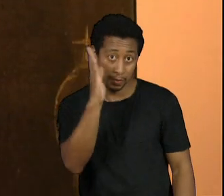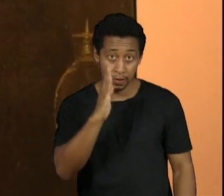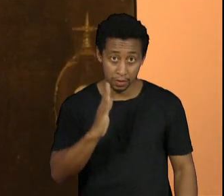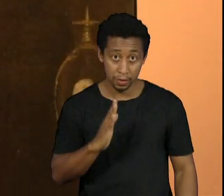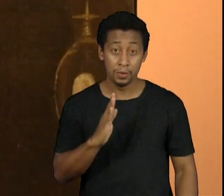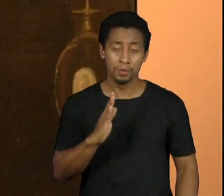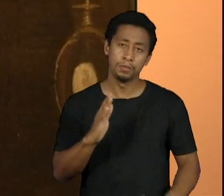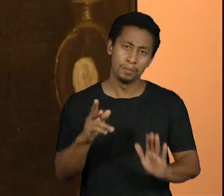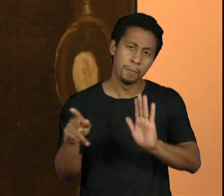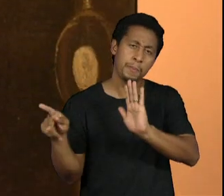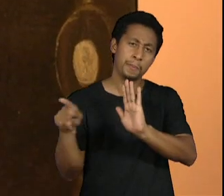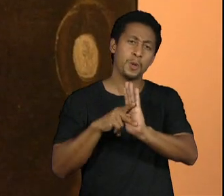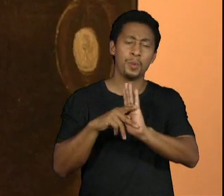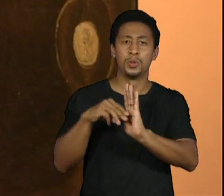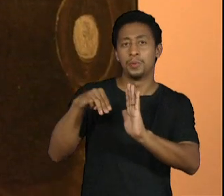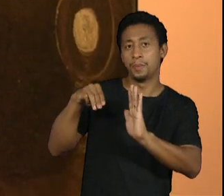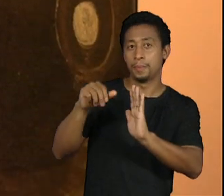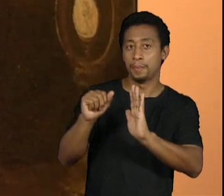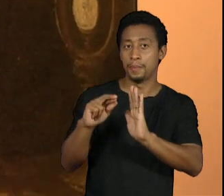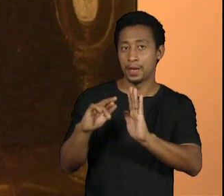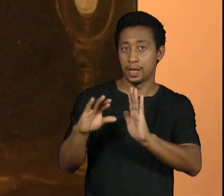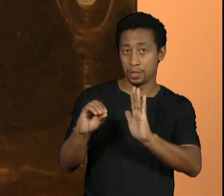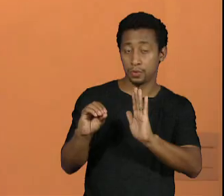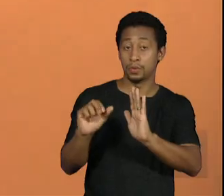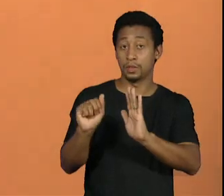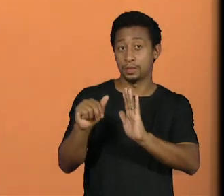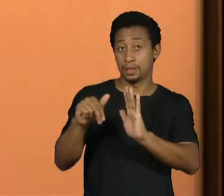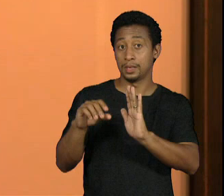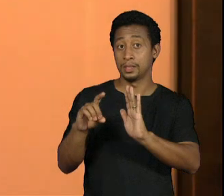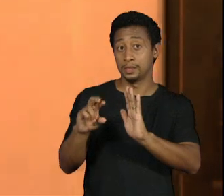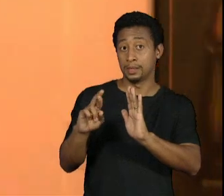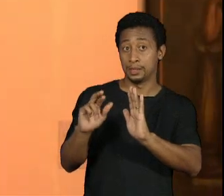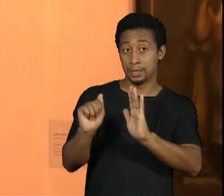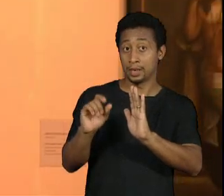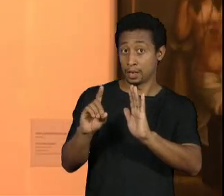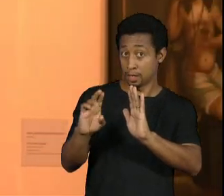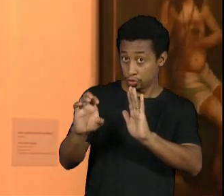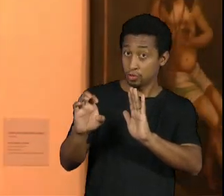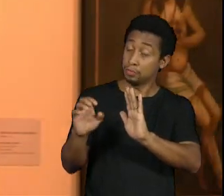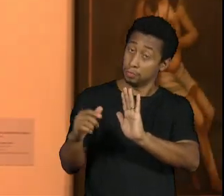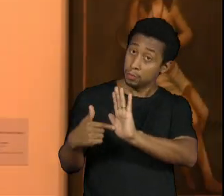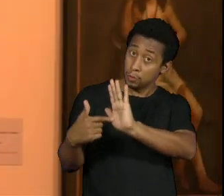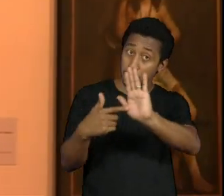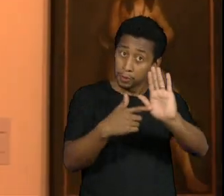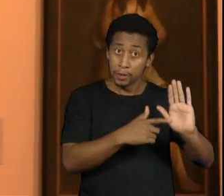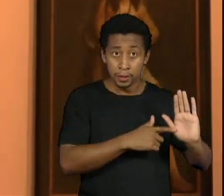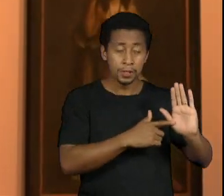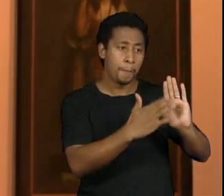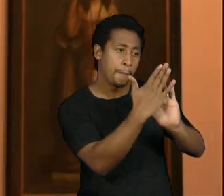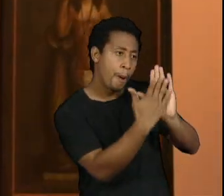parceria ampla que o município de Itu tem desenvolvido nos últimos seis anos de atividade